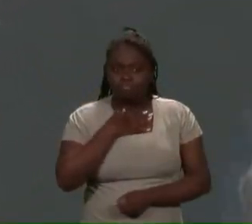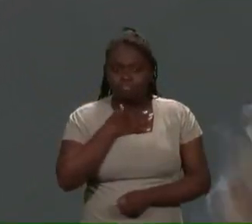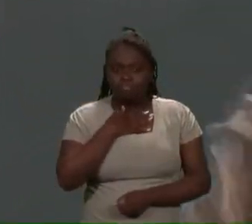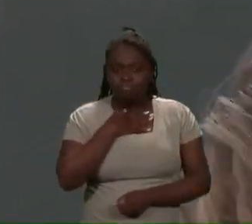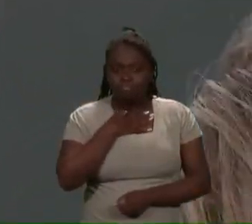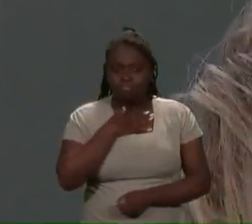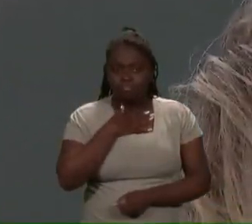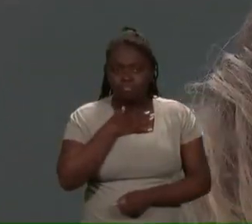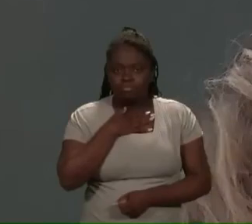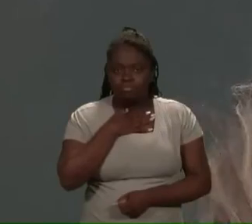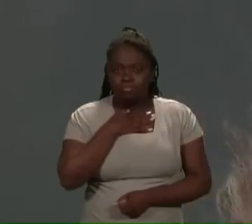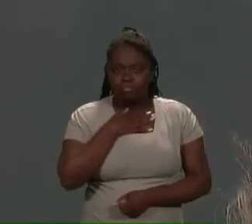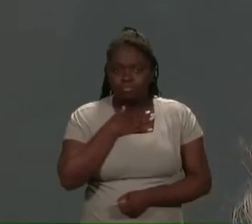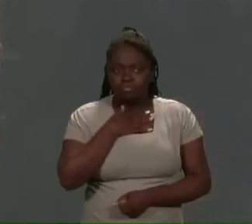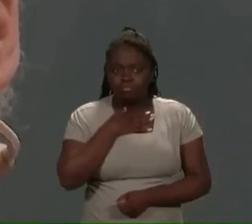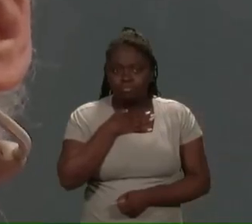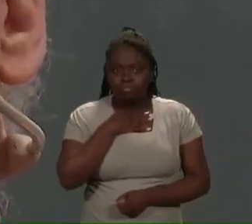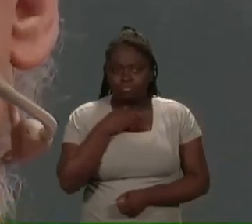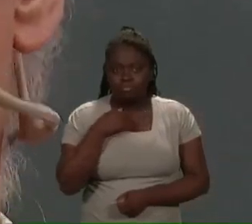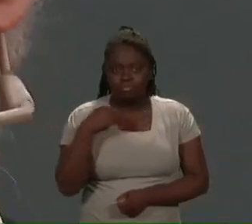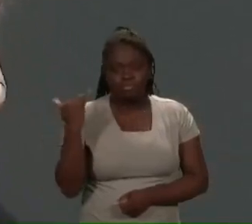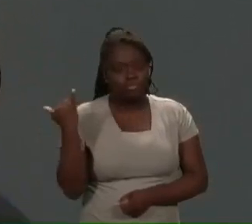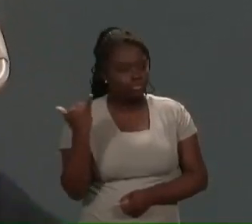Não falei com a Renata.